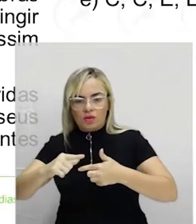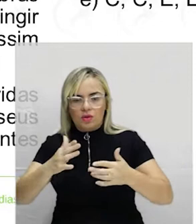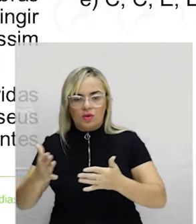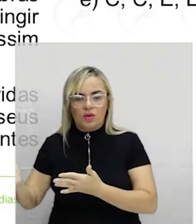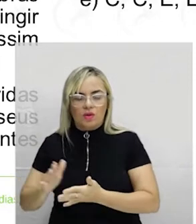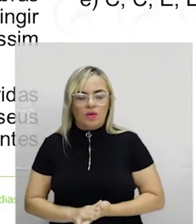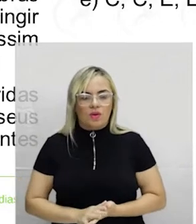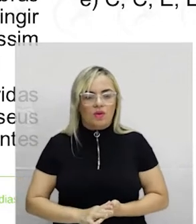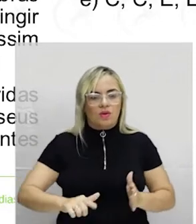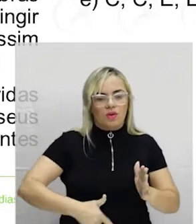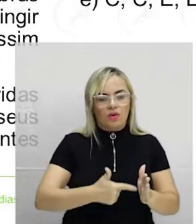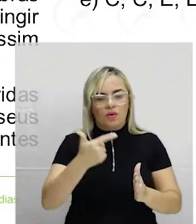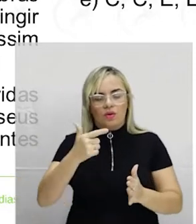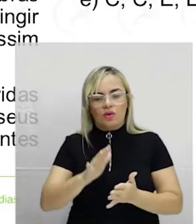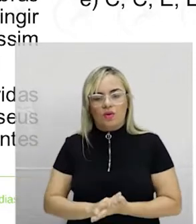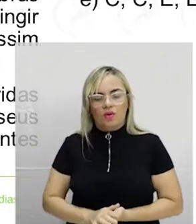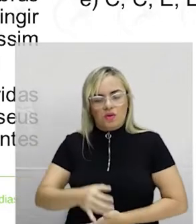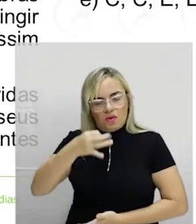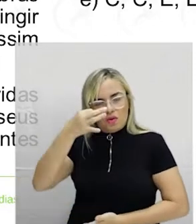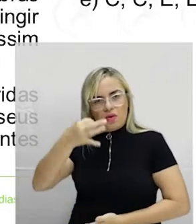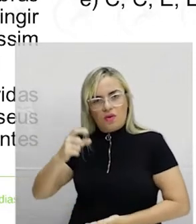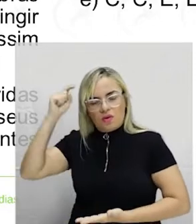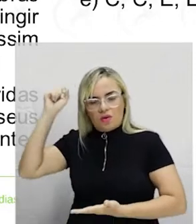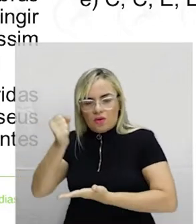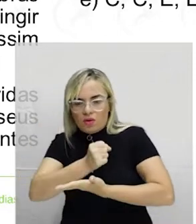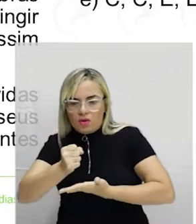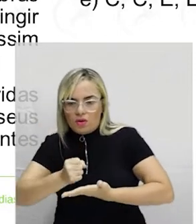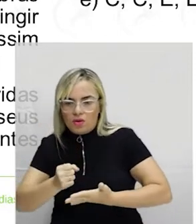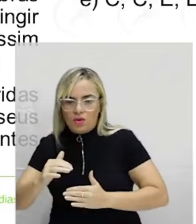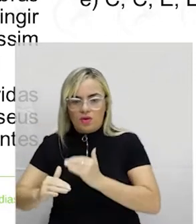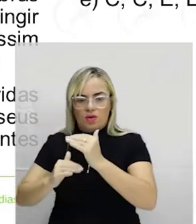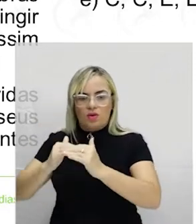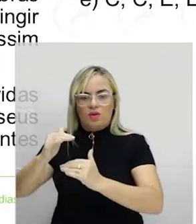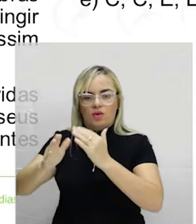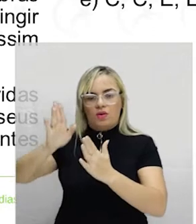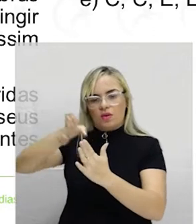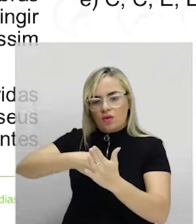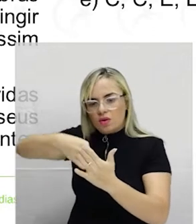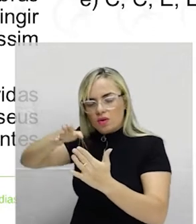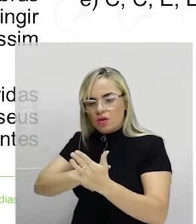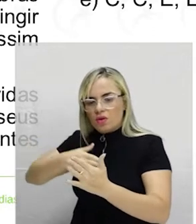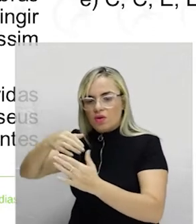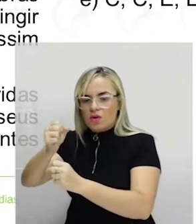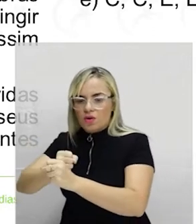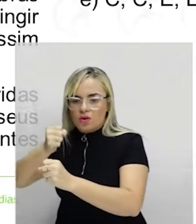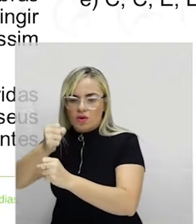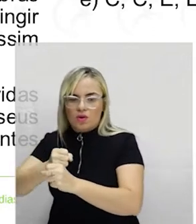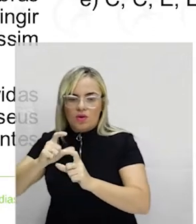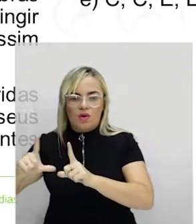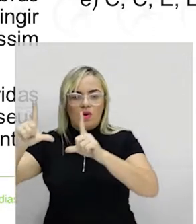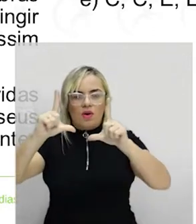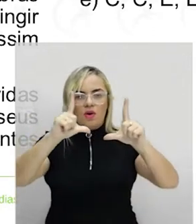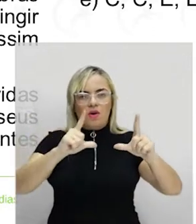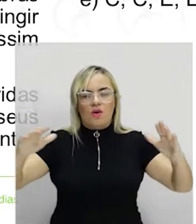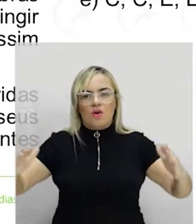Lejadinho alcançou um nível de desenvolvimento na pintura que proporcionou sua obra a evadir-se dos quadros de cobrir os tetos. Item 3.